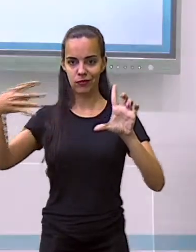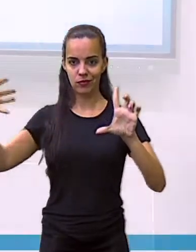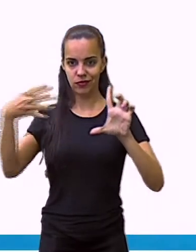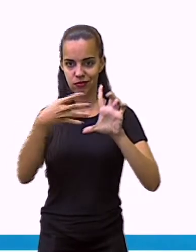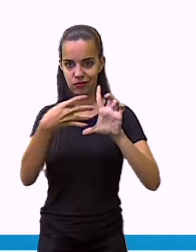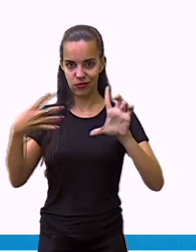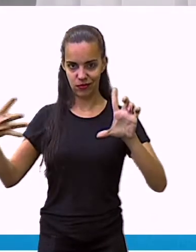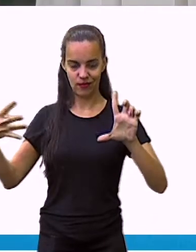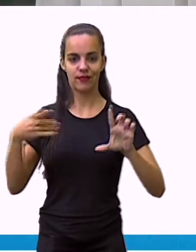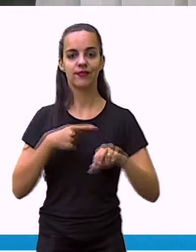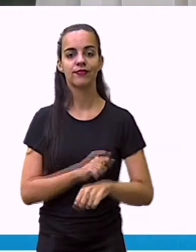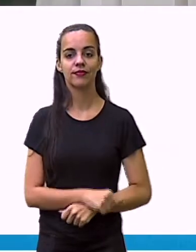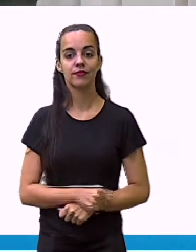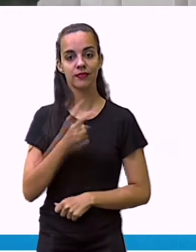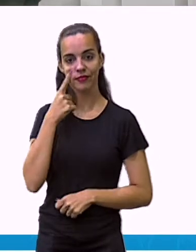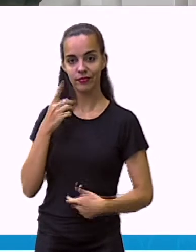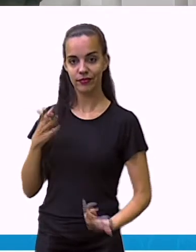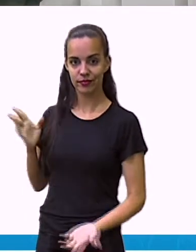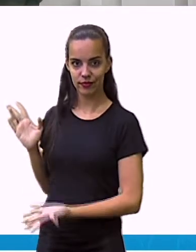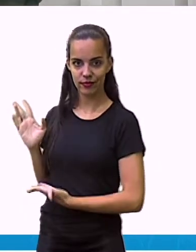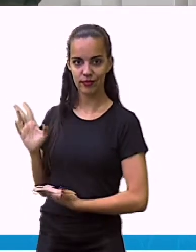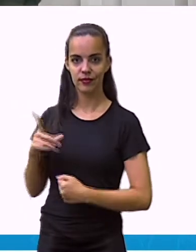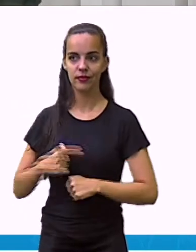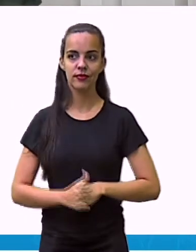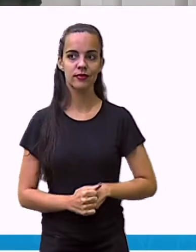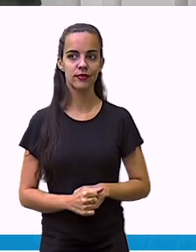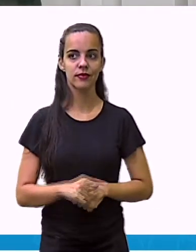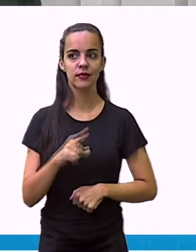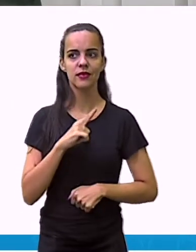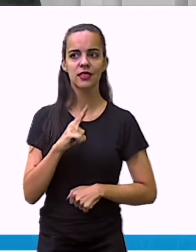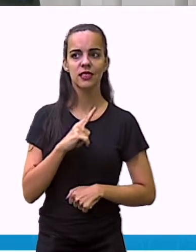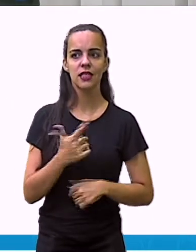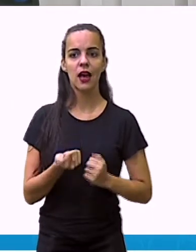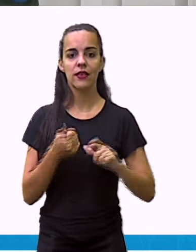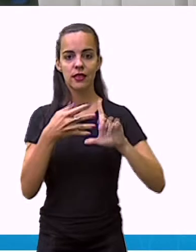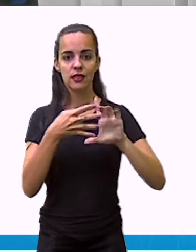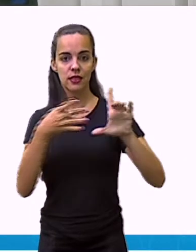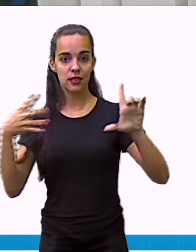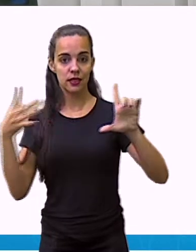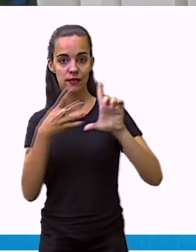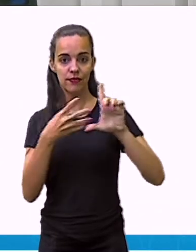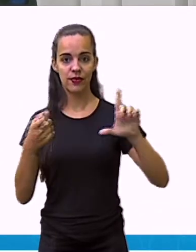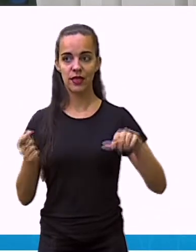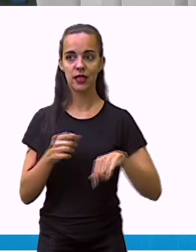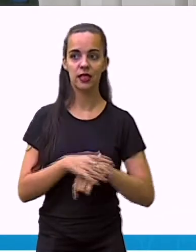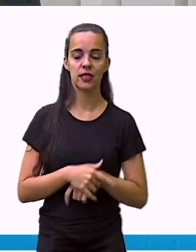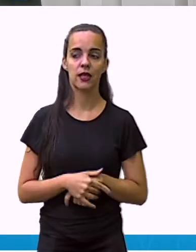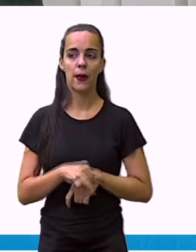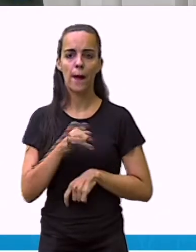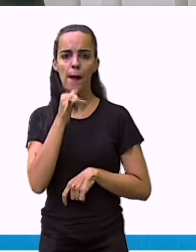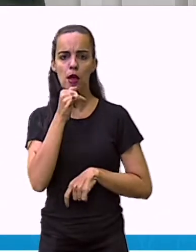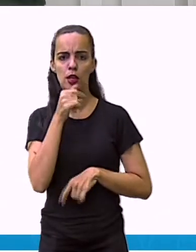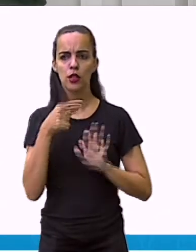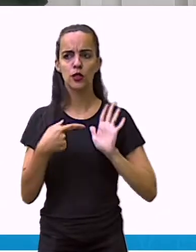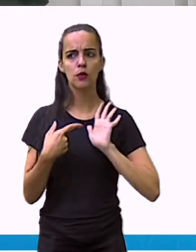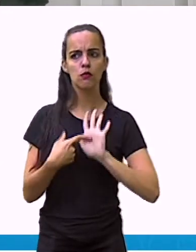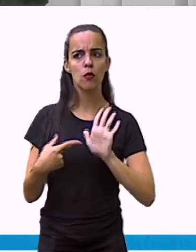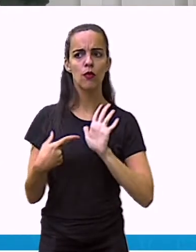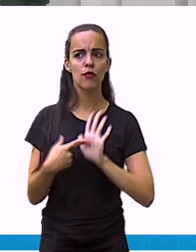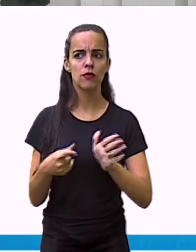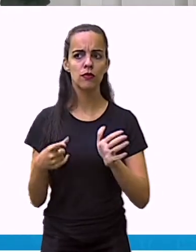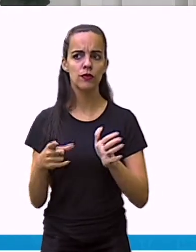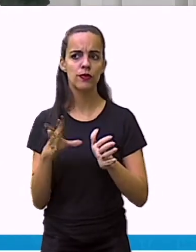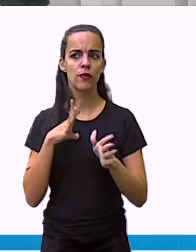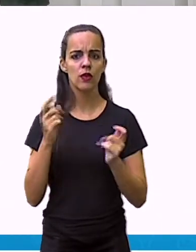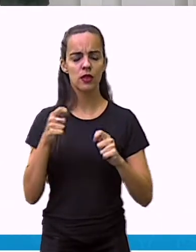ele ilustra comparação entre itens individuais. As categorias são organizadas na